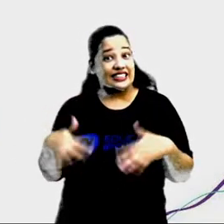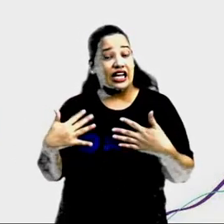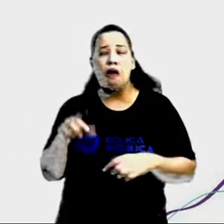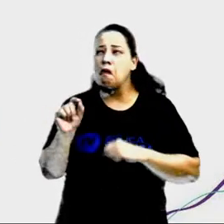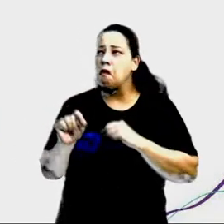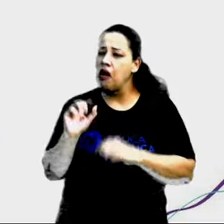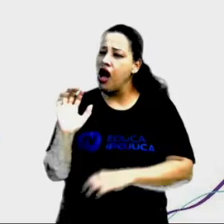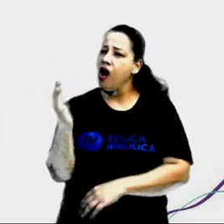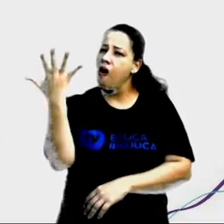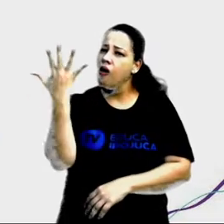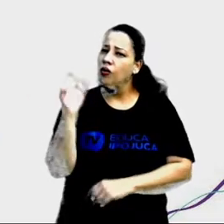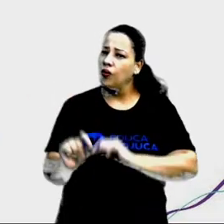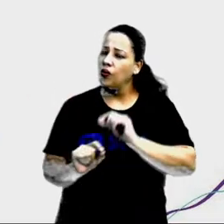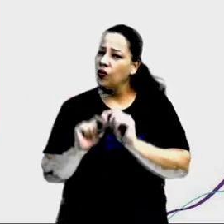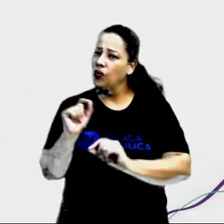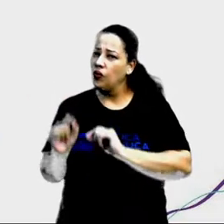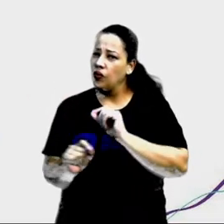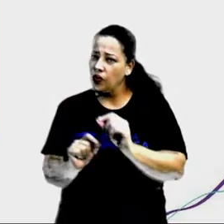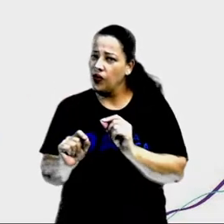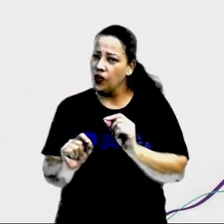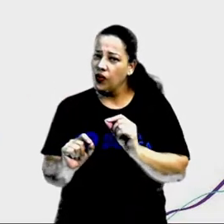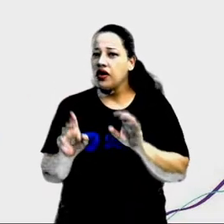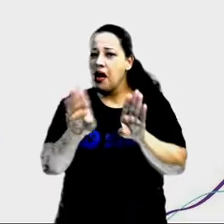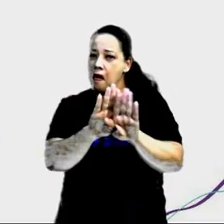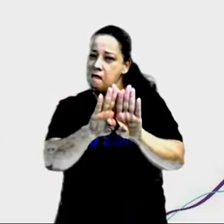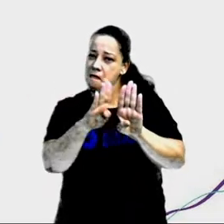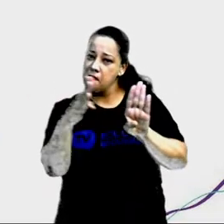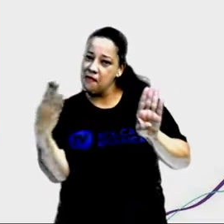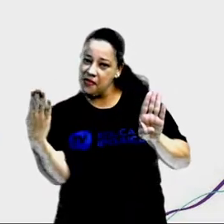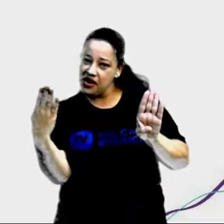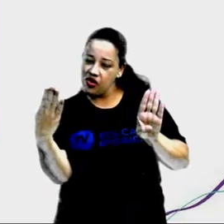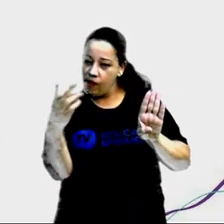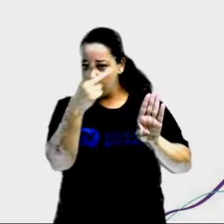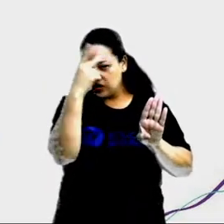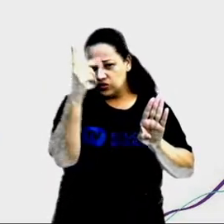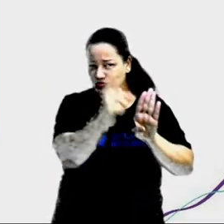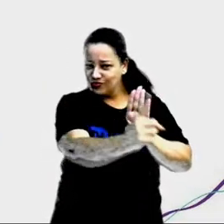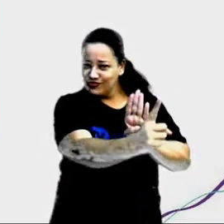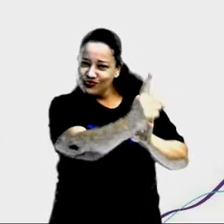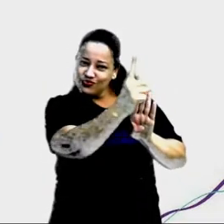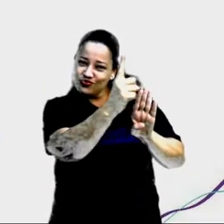aconteceu? Uma porta se abriu e dela alguém saiu.